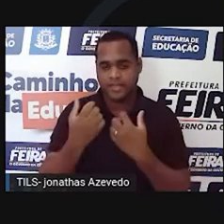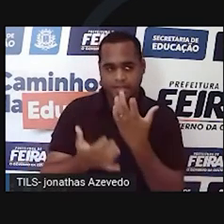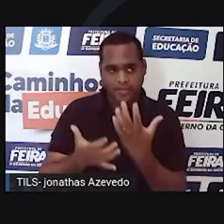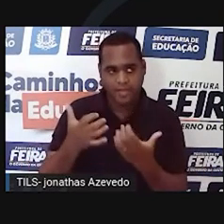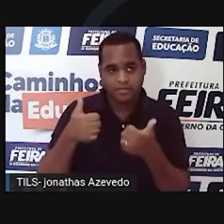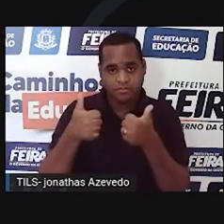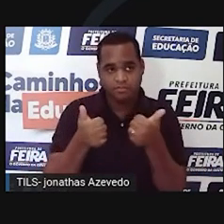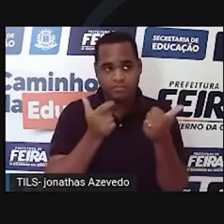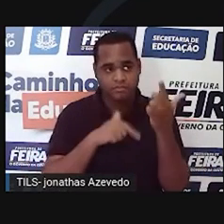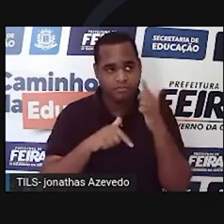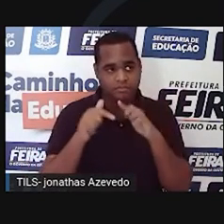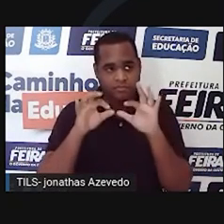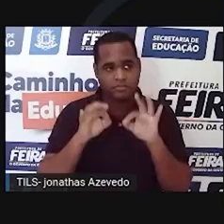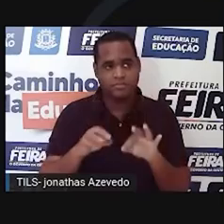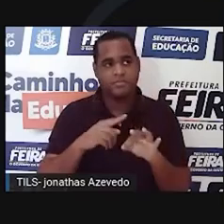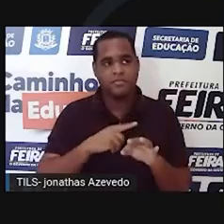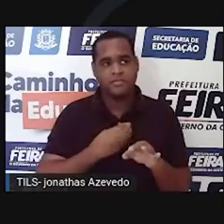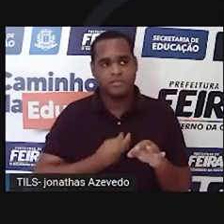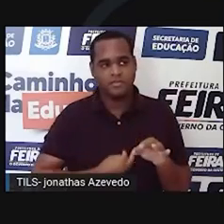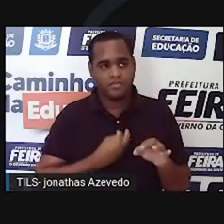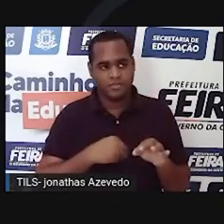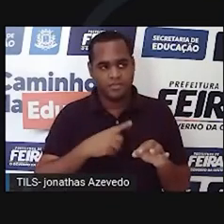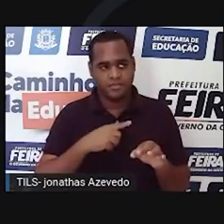aquilo que eles sempre tiveram.